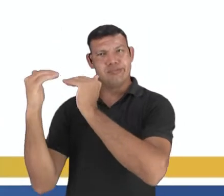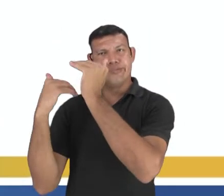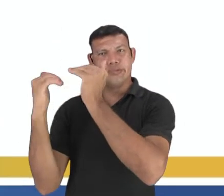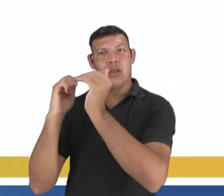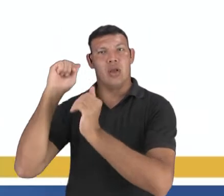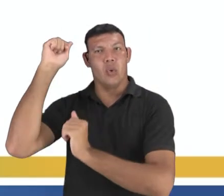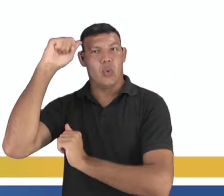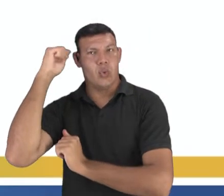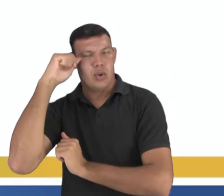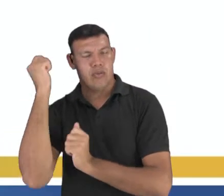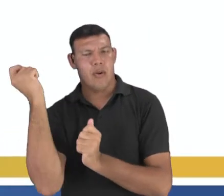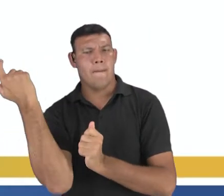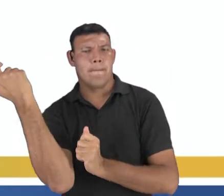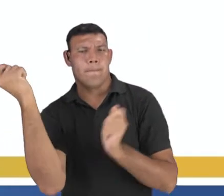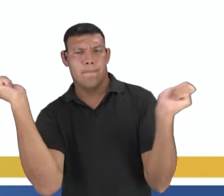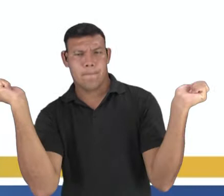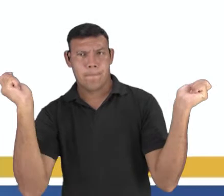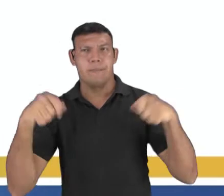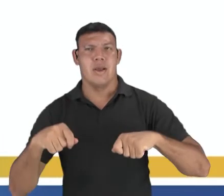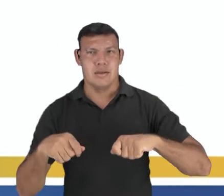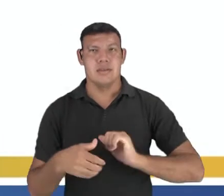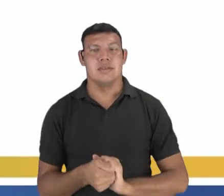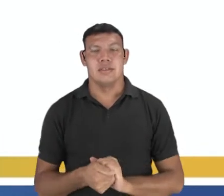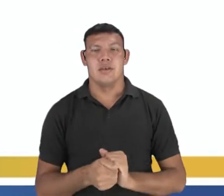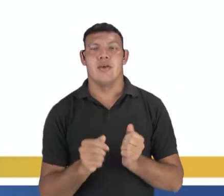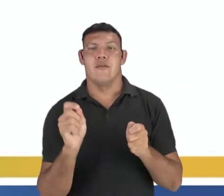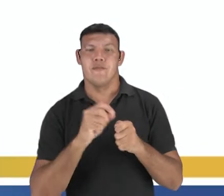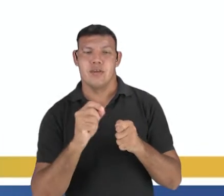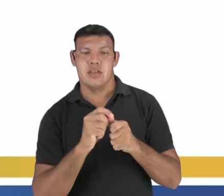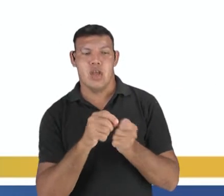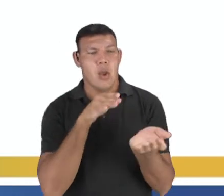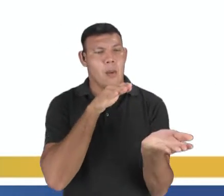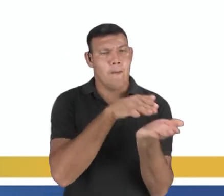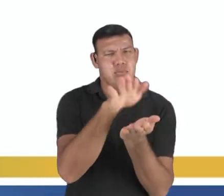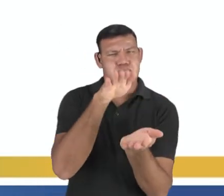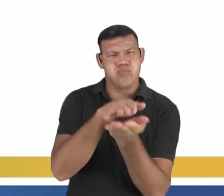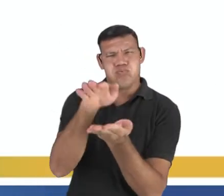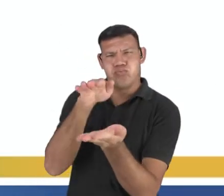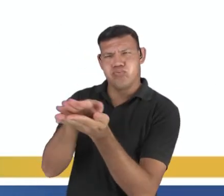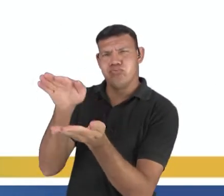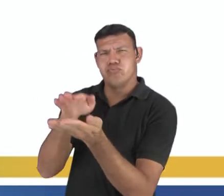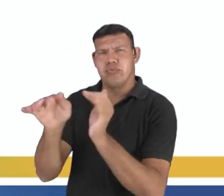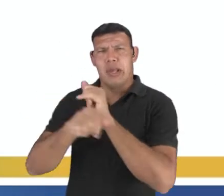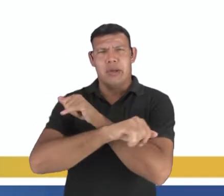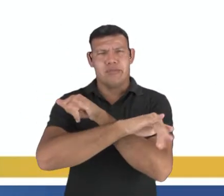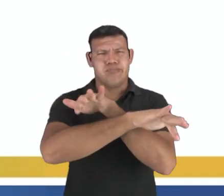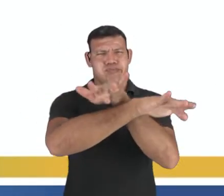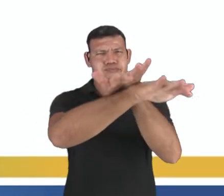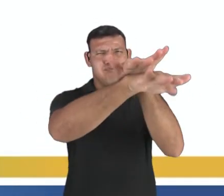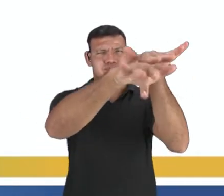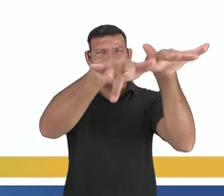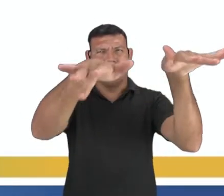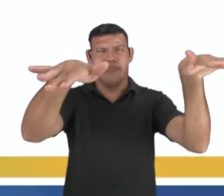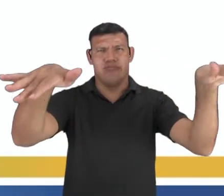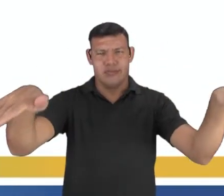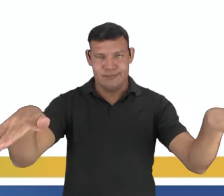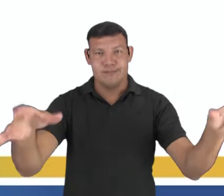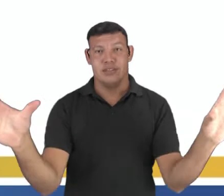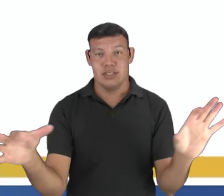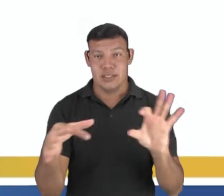avanço quando o artista pôde criar suas peças e reproduzi-las em escala para uma audiência muito maior.